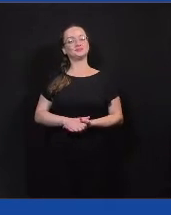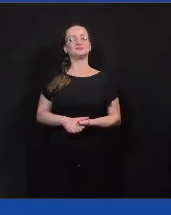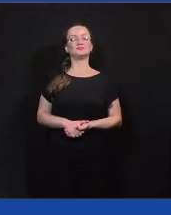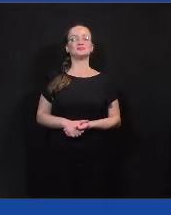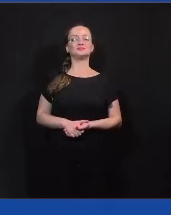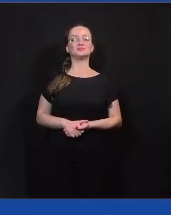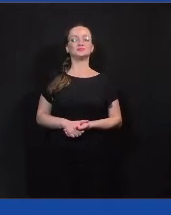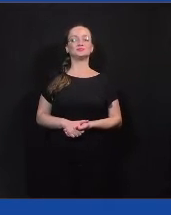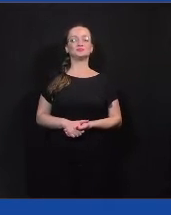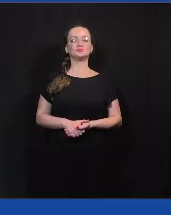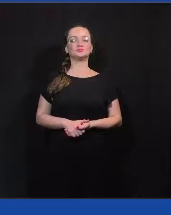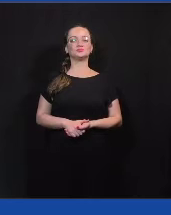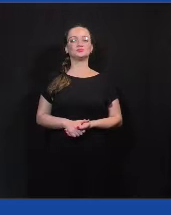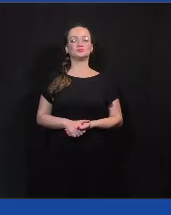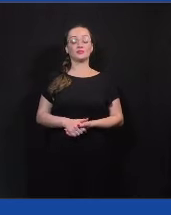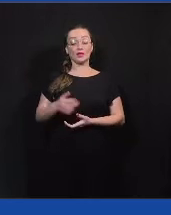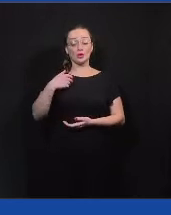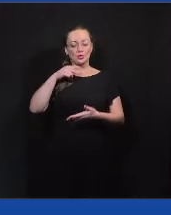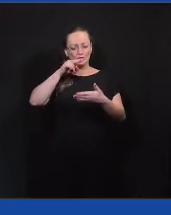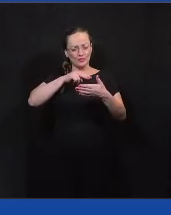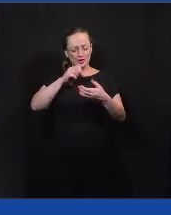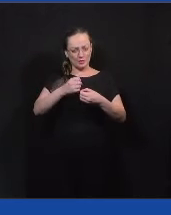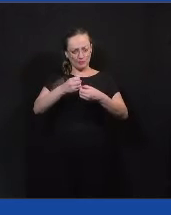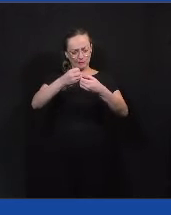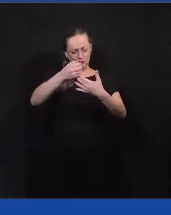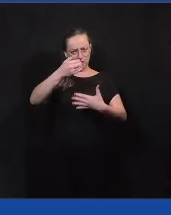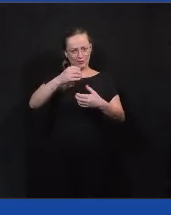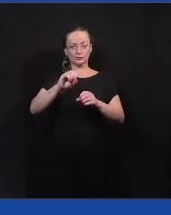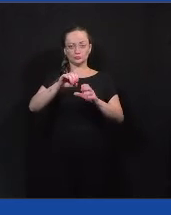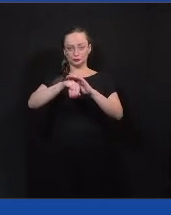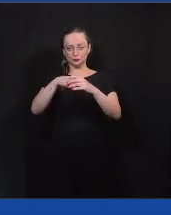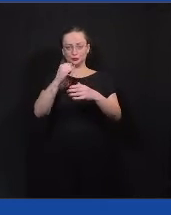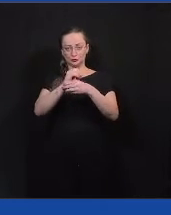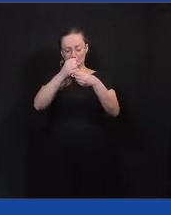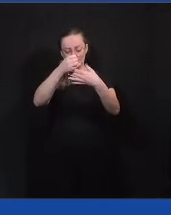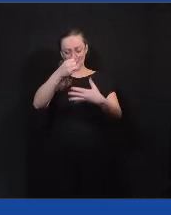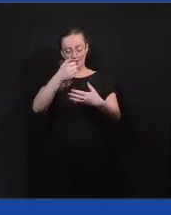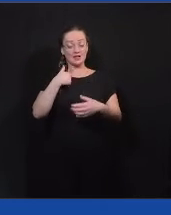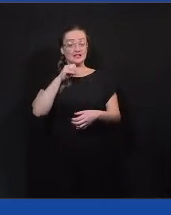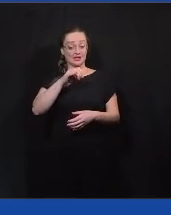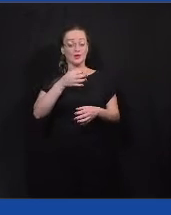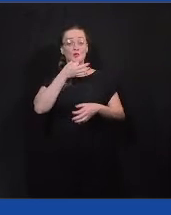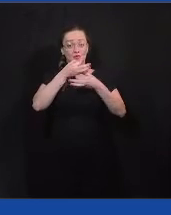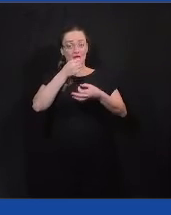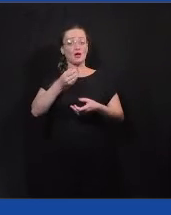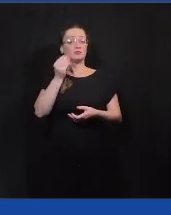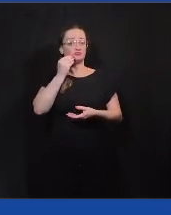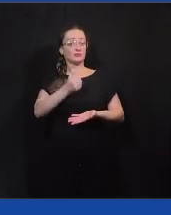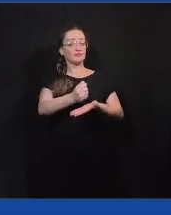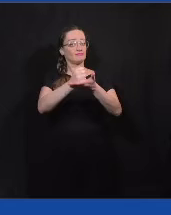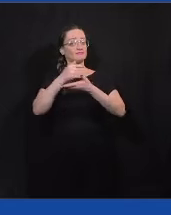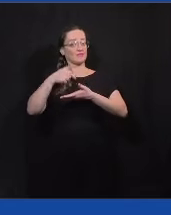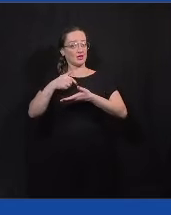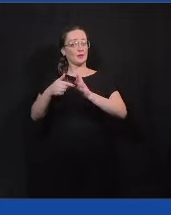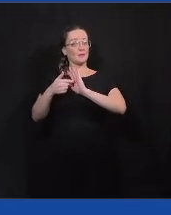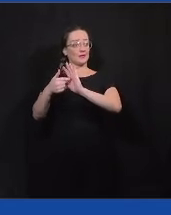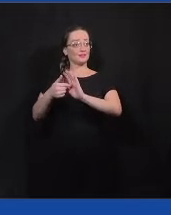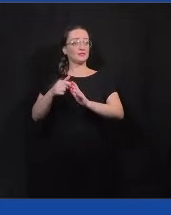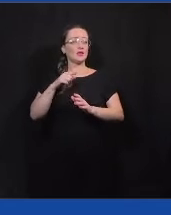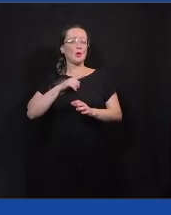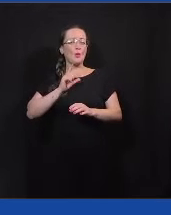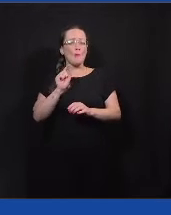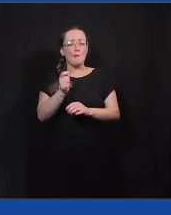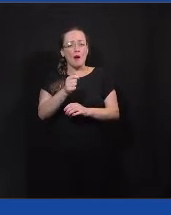Eu estou lendo também os comentários no YouTube, então, se vocês comentarem alguma coisa, vou tentar trazer para cá. Eu acho que tem um pequeno delay, então, talvez